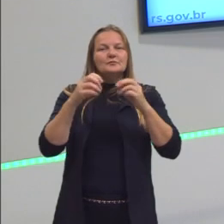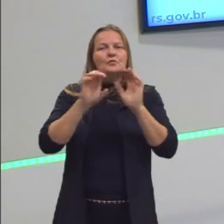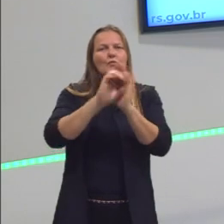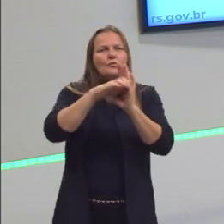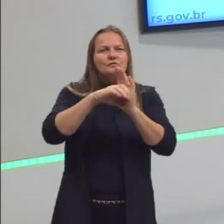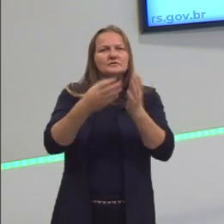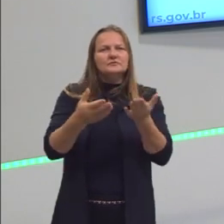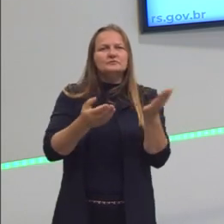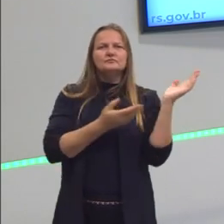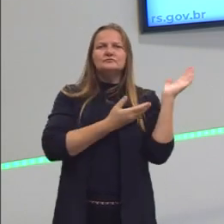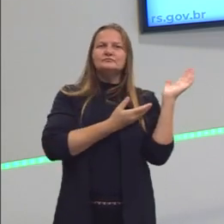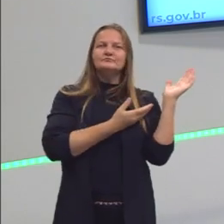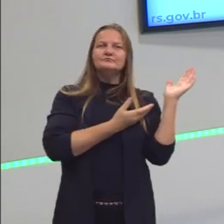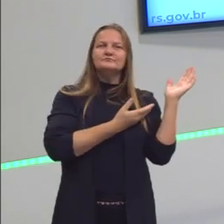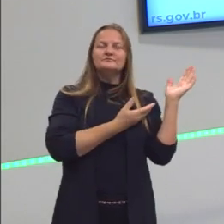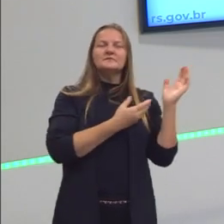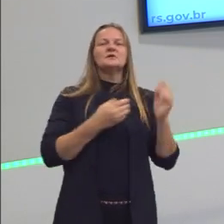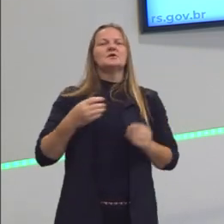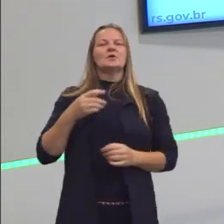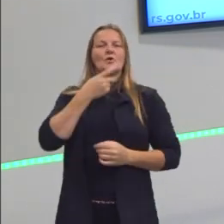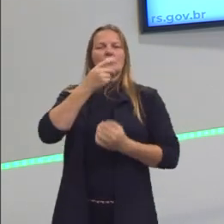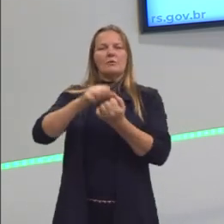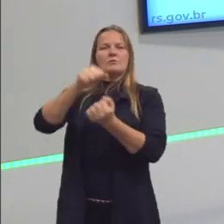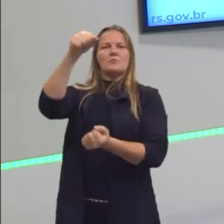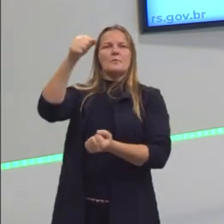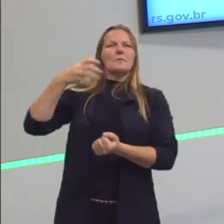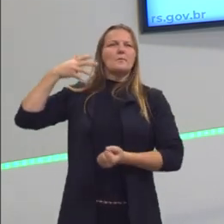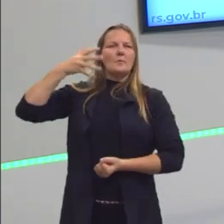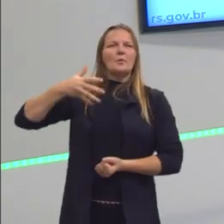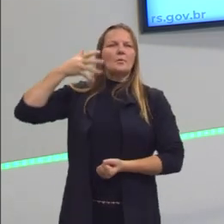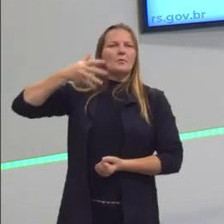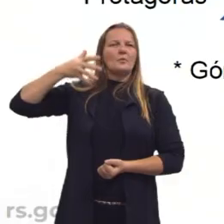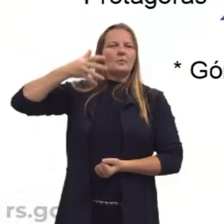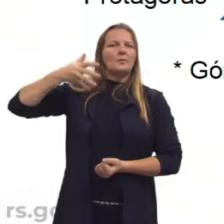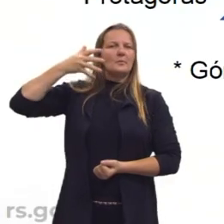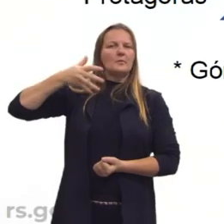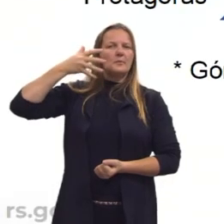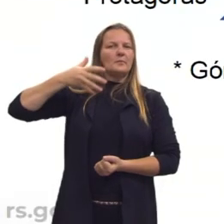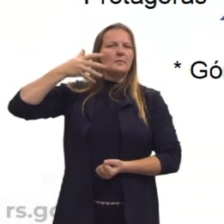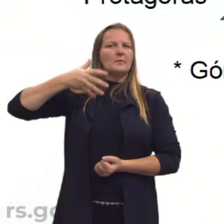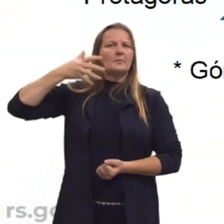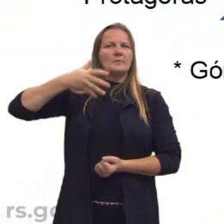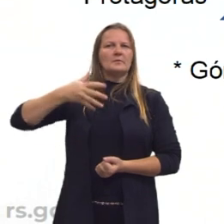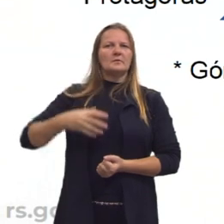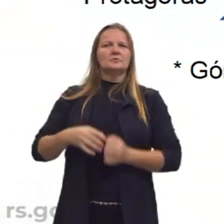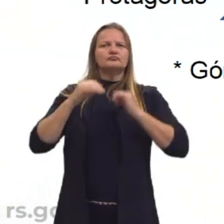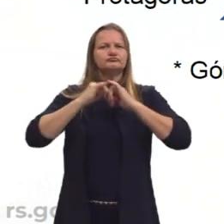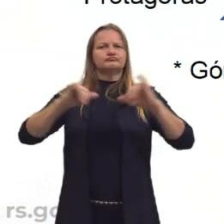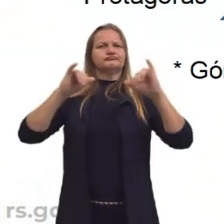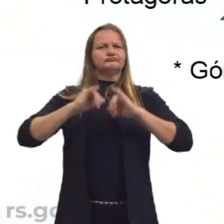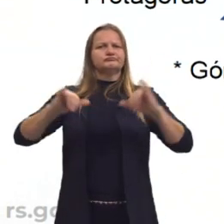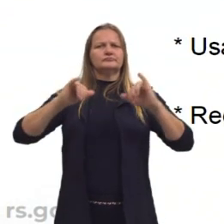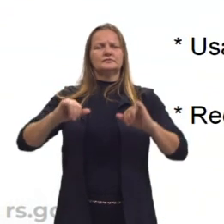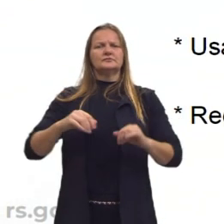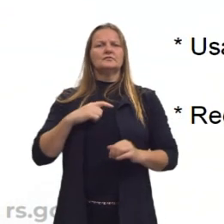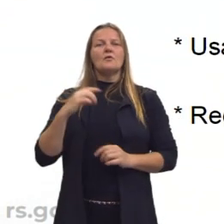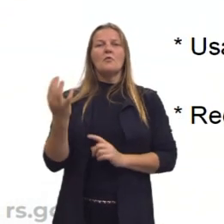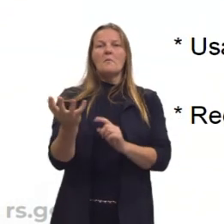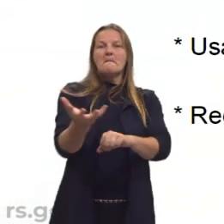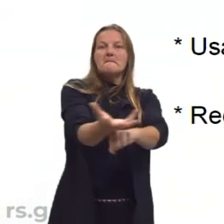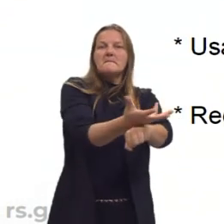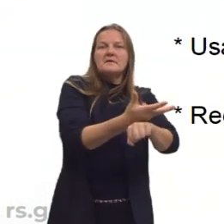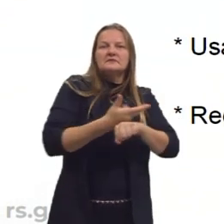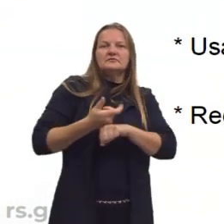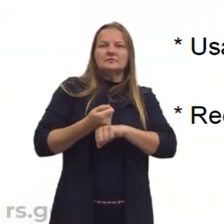eu trago aqui um sofista fazendo suas pregações, a sua retórica, sempre no intuito de ser vencedor nas disputas.